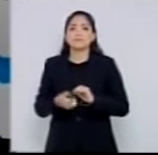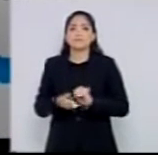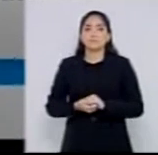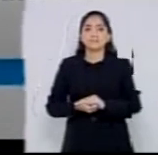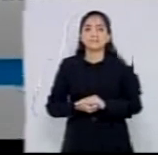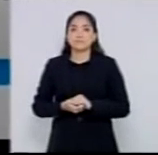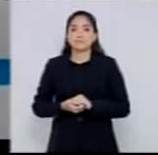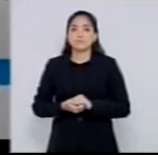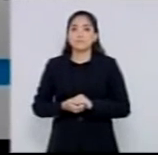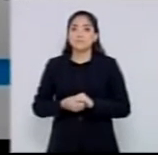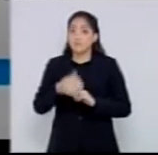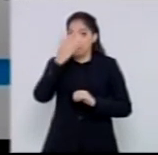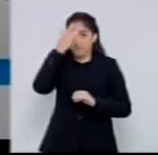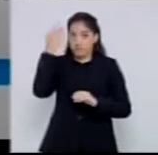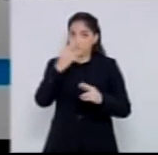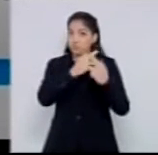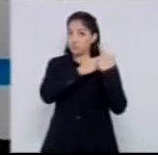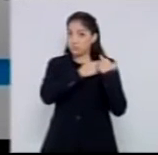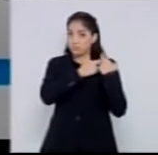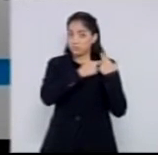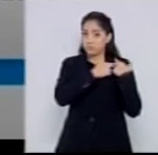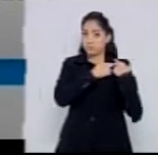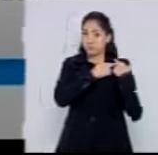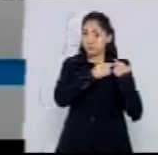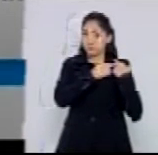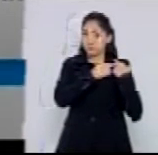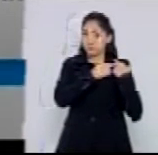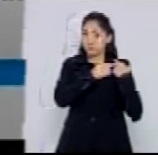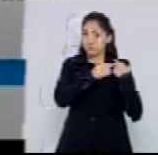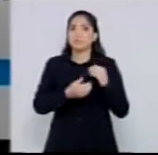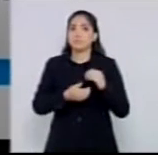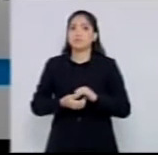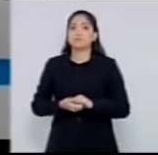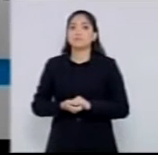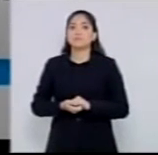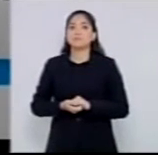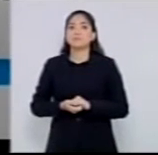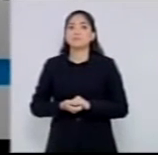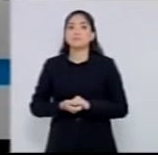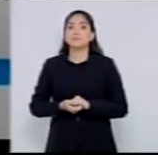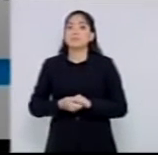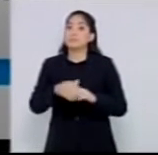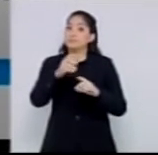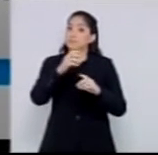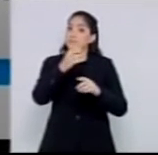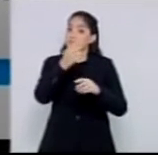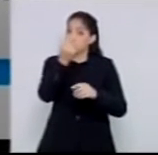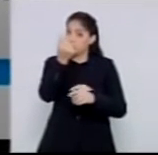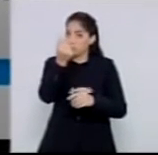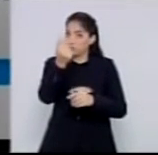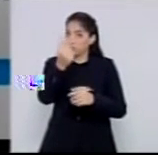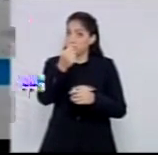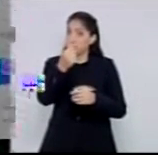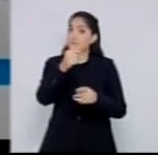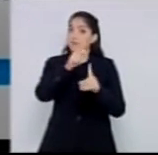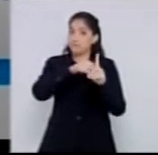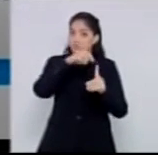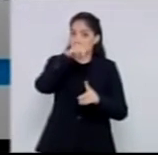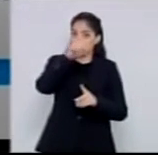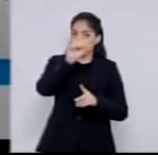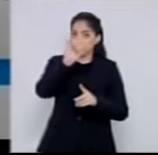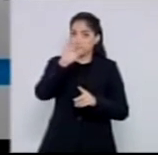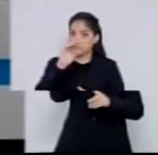Eveleza, ela me mostrou, deputado Daum, que o dinheiro em maio de 2014, o dinheiro da prefeitura